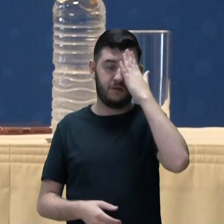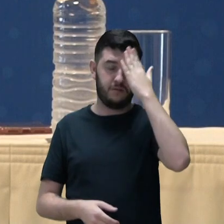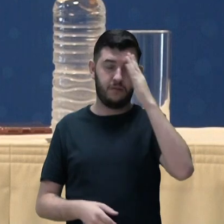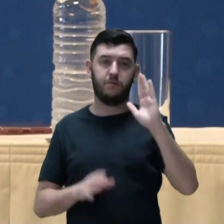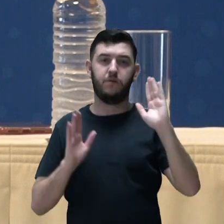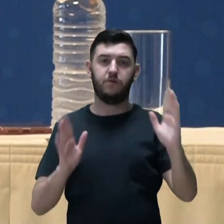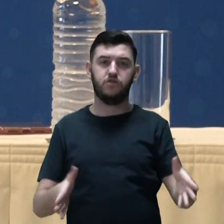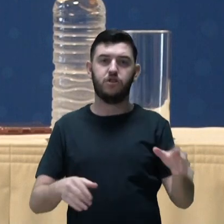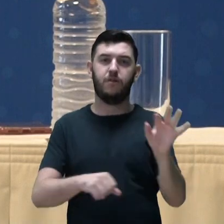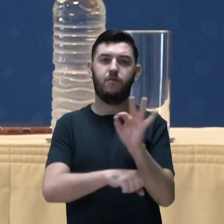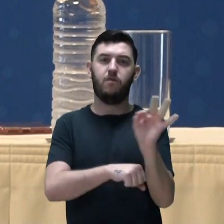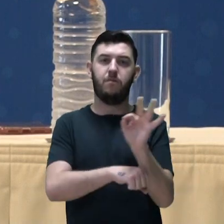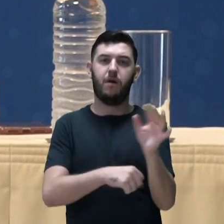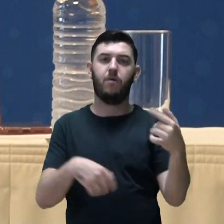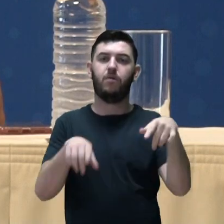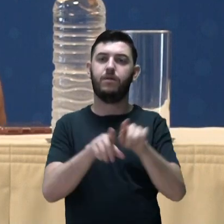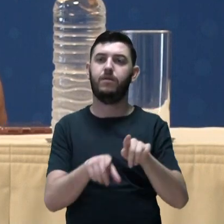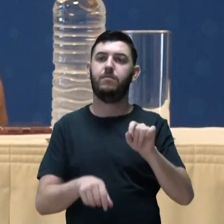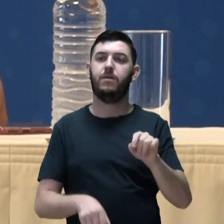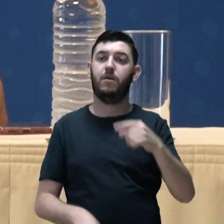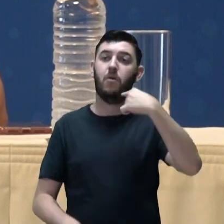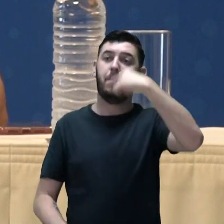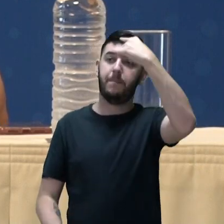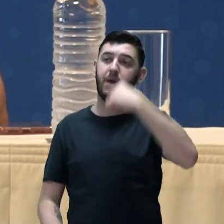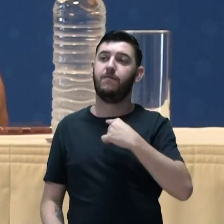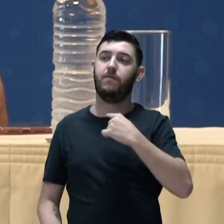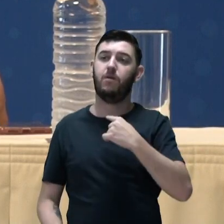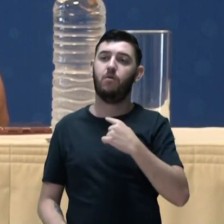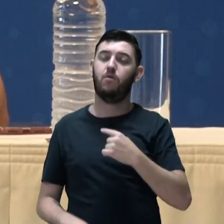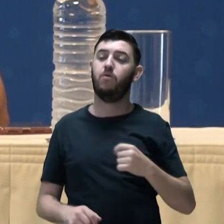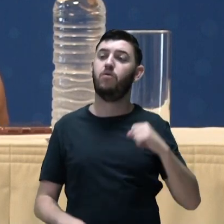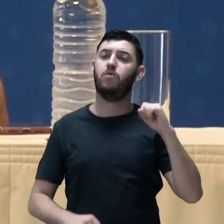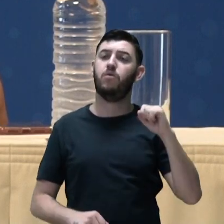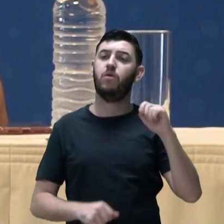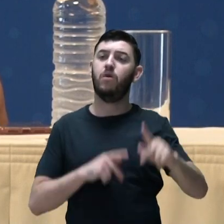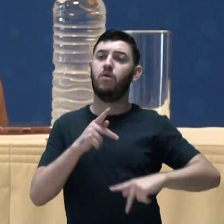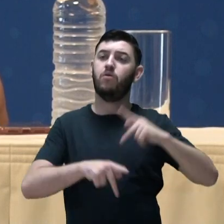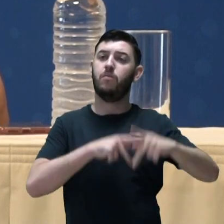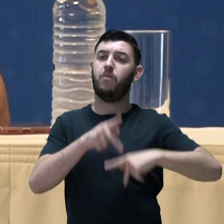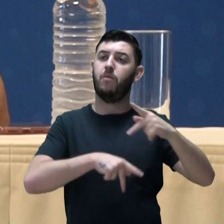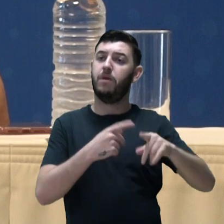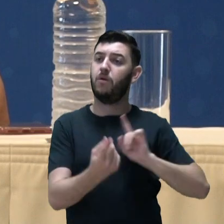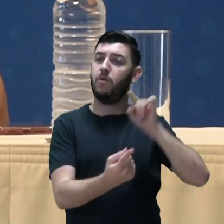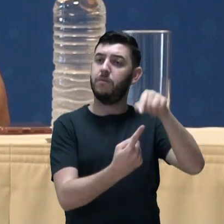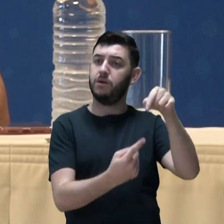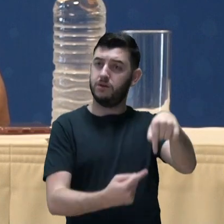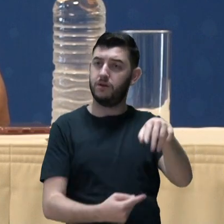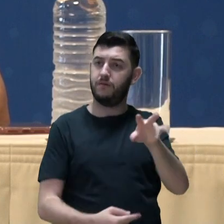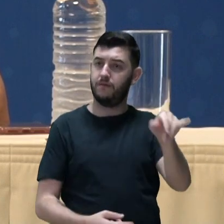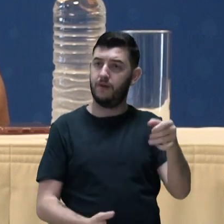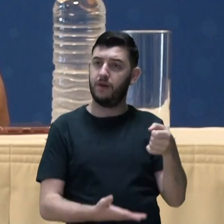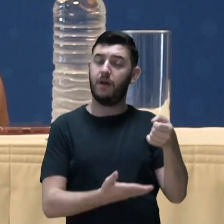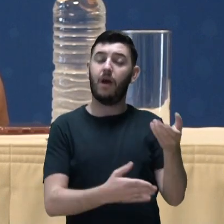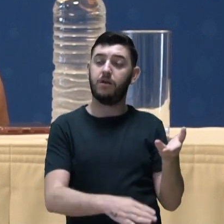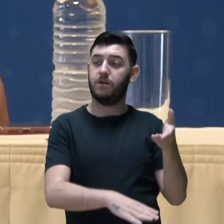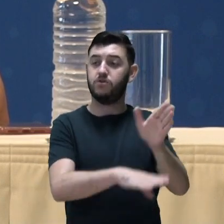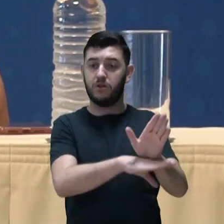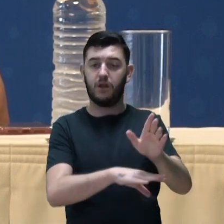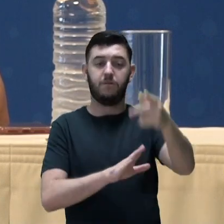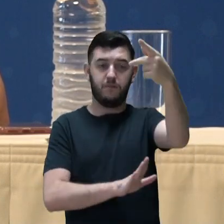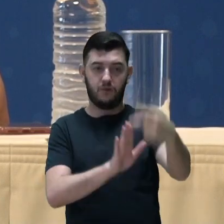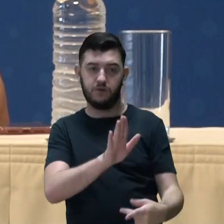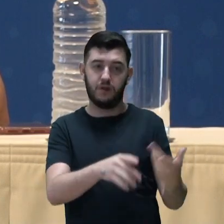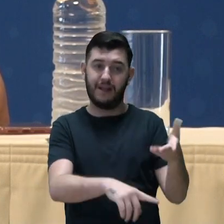formalizado e o perfil do público-alvo, que é o beneficiário do Programa Auxílio Brasil,